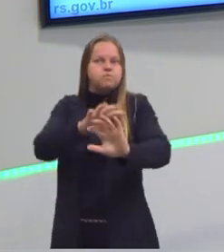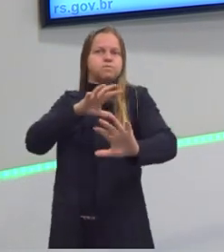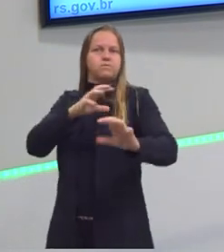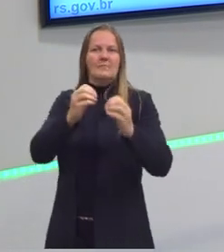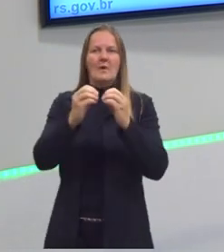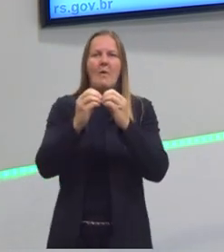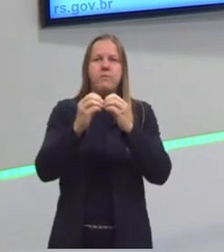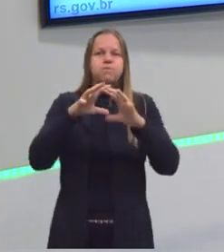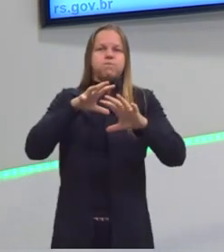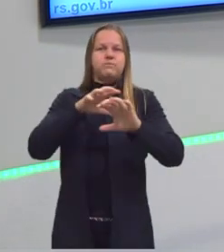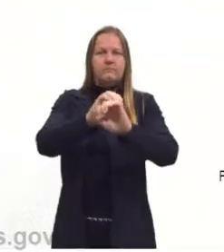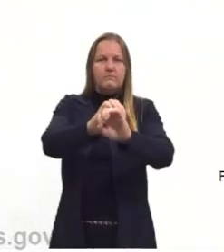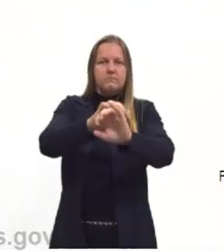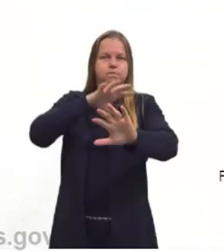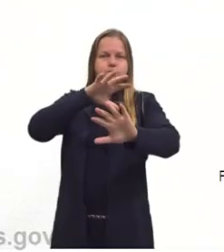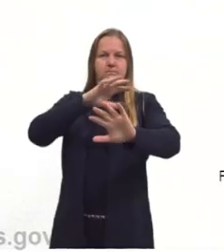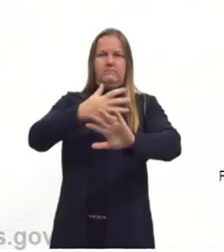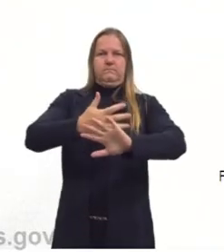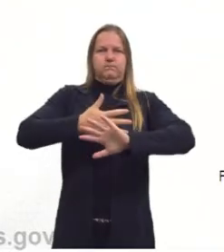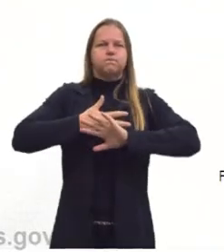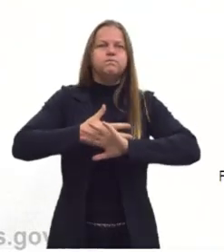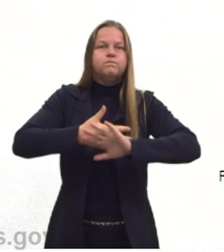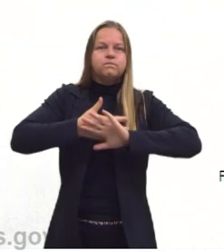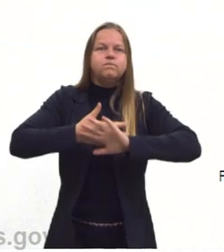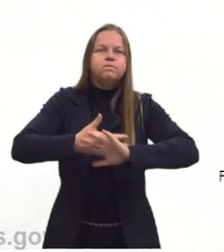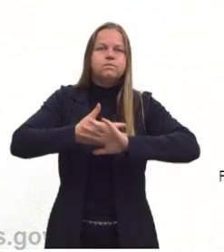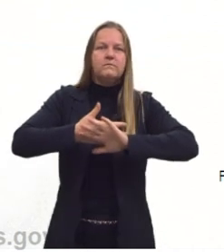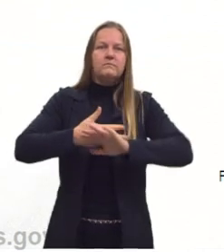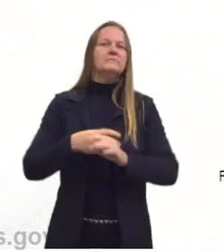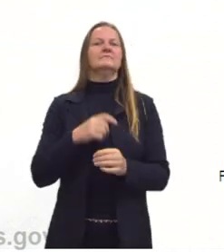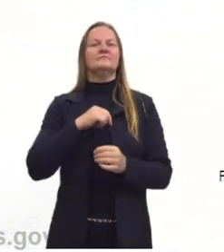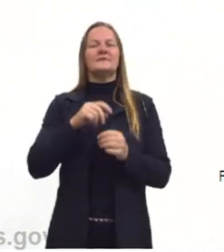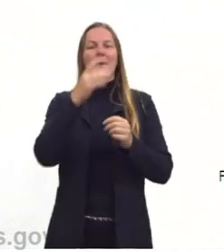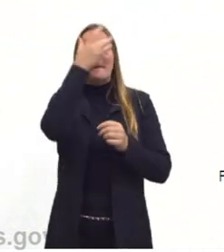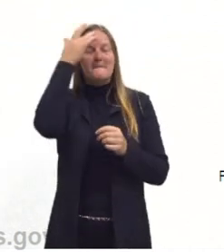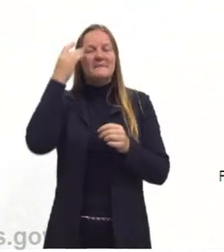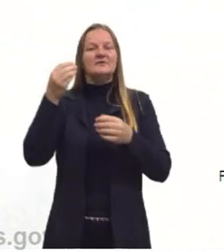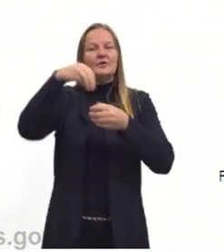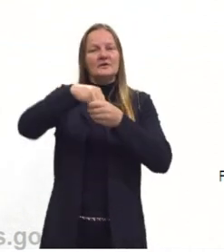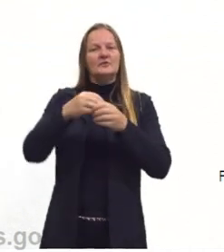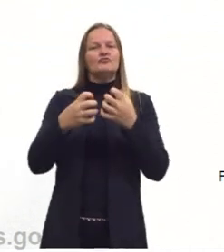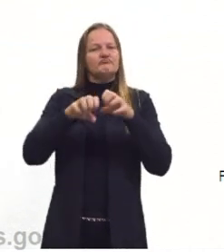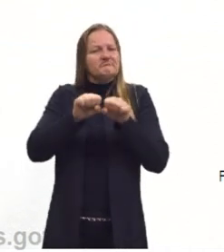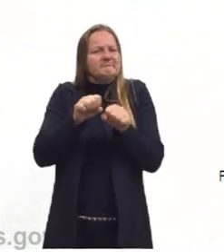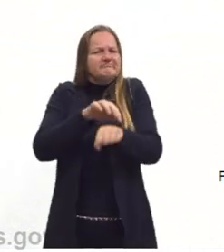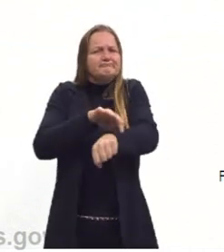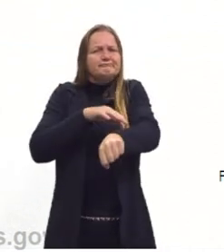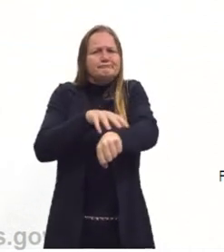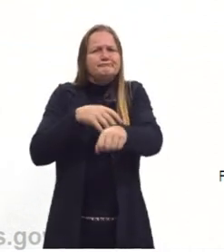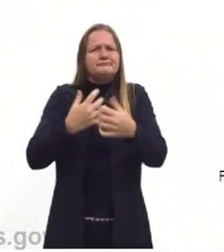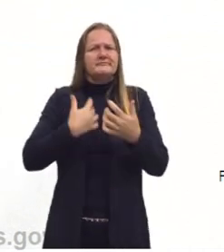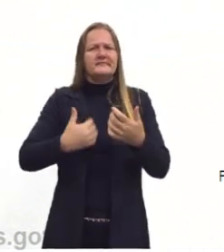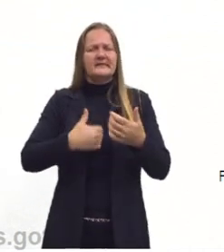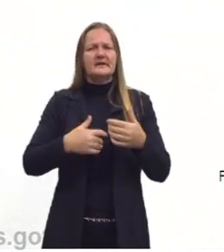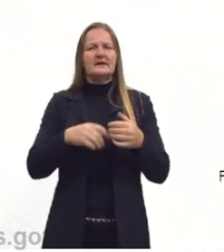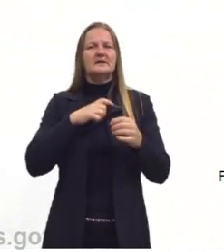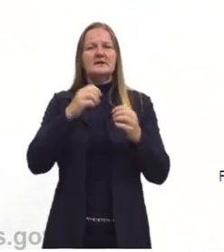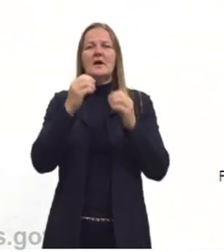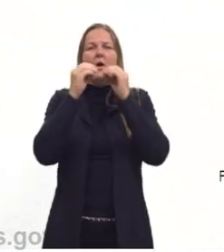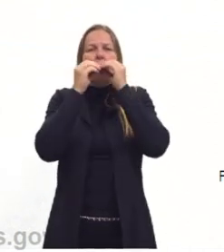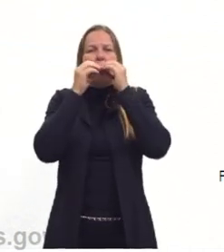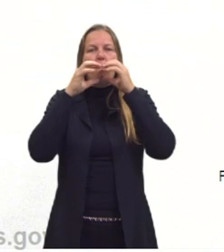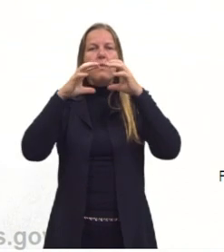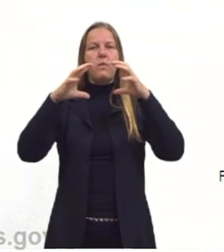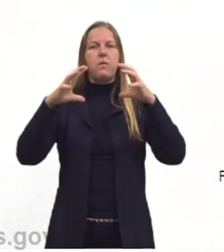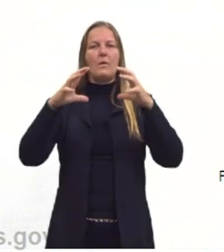ocorra alguma colisão. E para evitar que os passageiros se machuquem, é acionado um balão de ar, como se